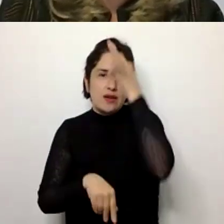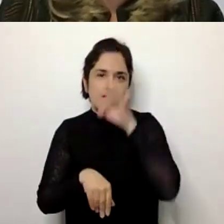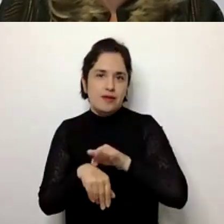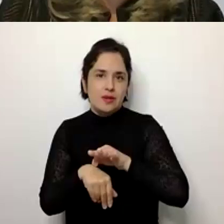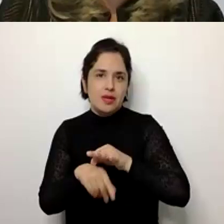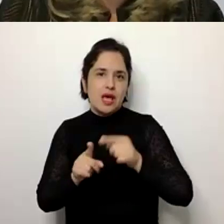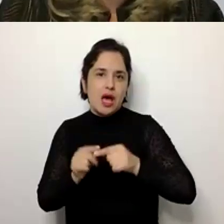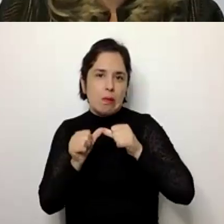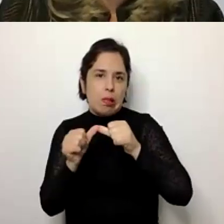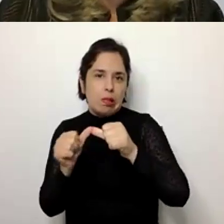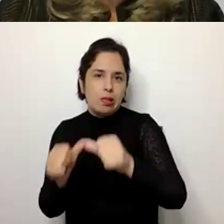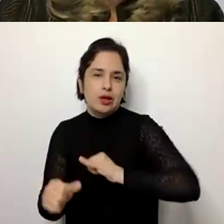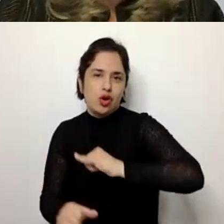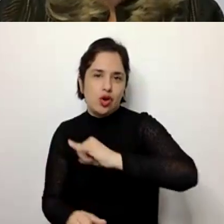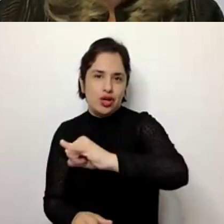crônicas.